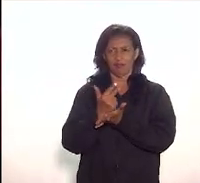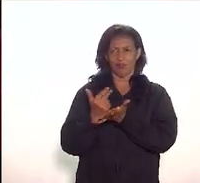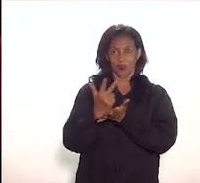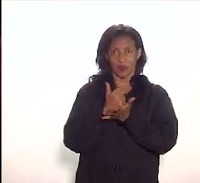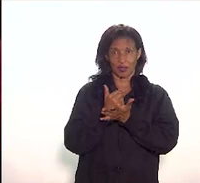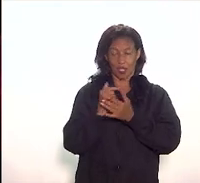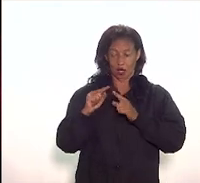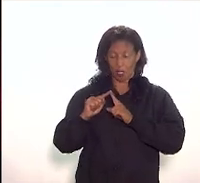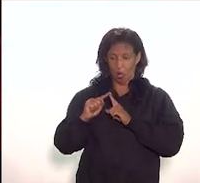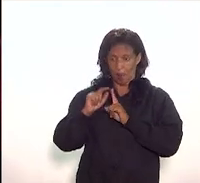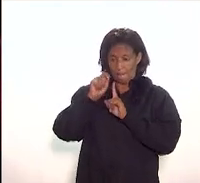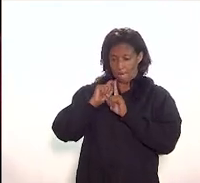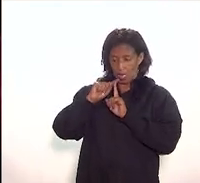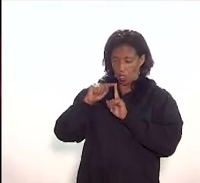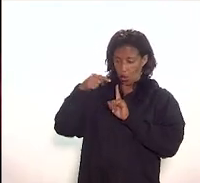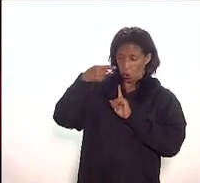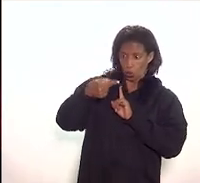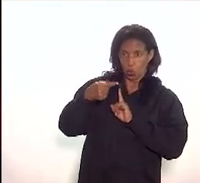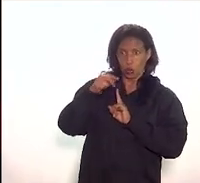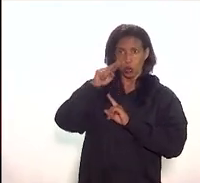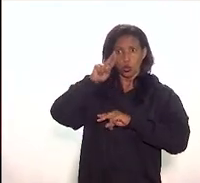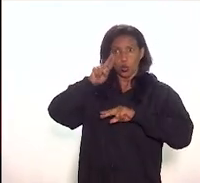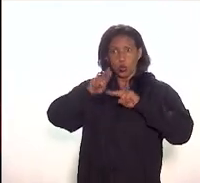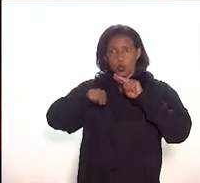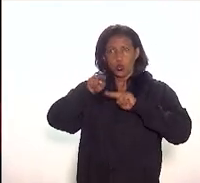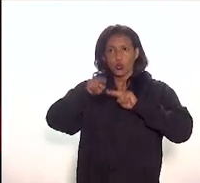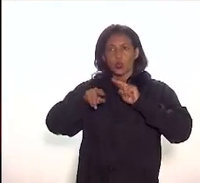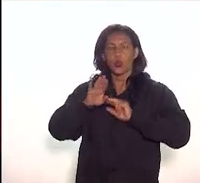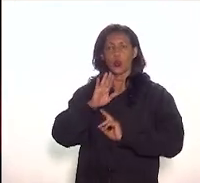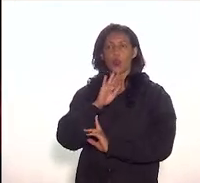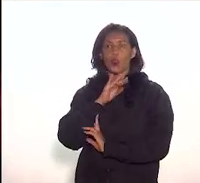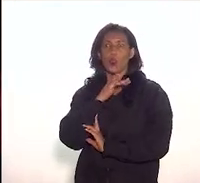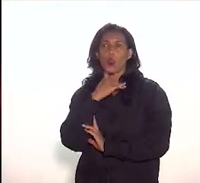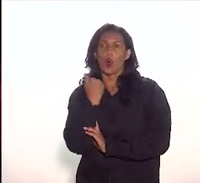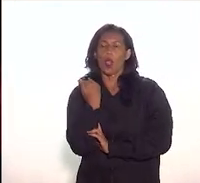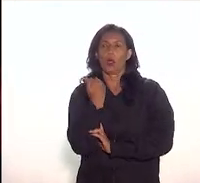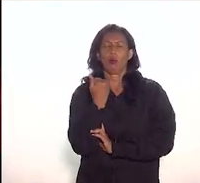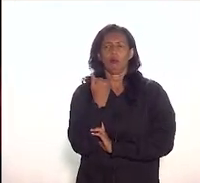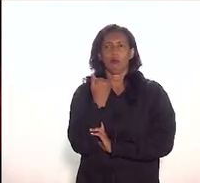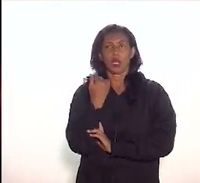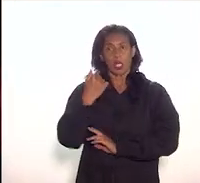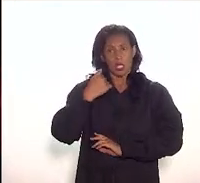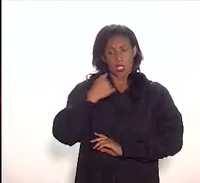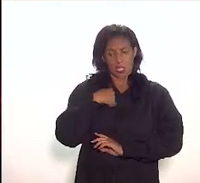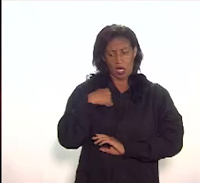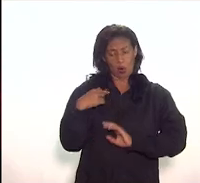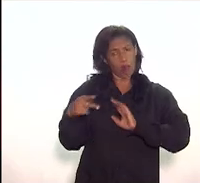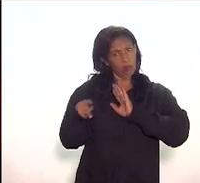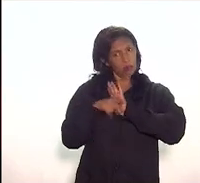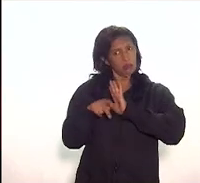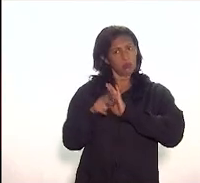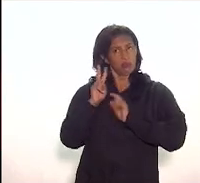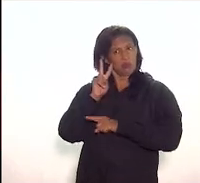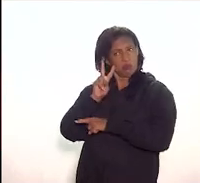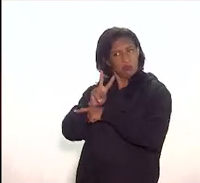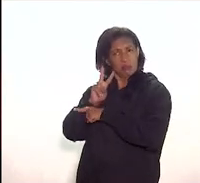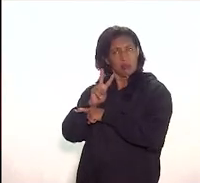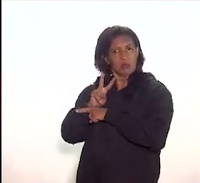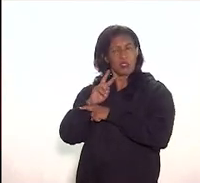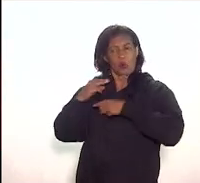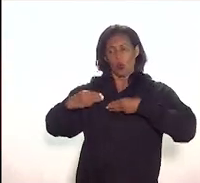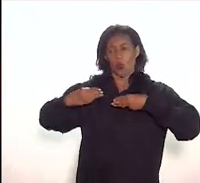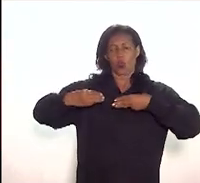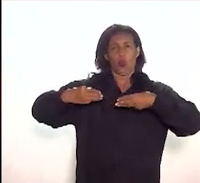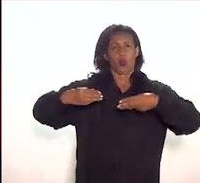junho Carlos Lessa morreu e eu como preserva Catete né sociedade civil sabendo da